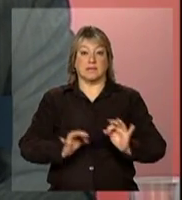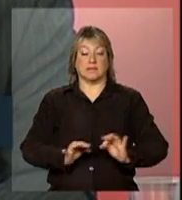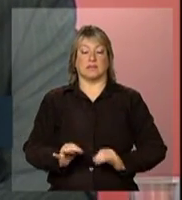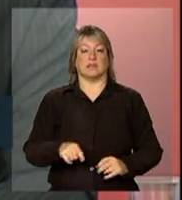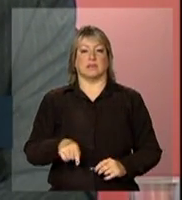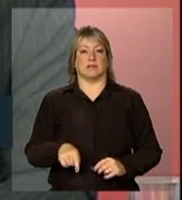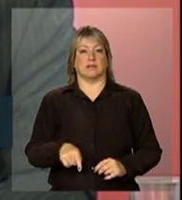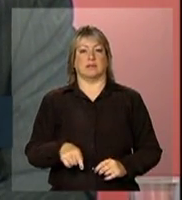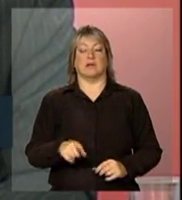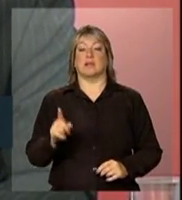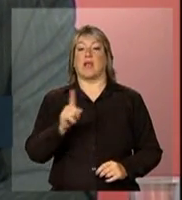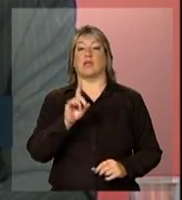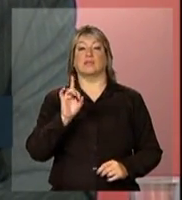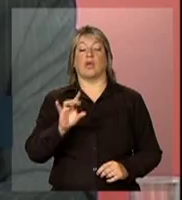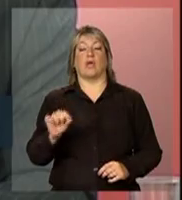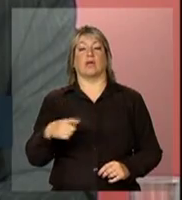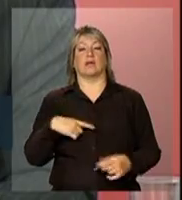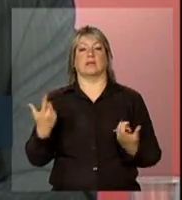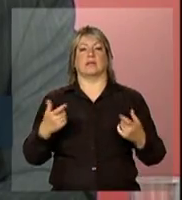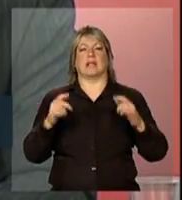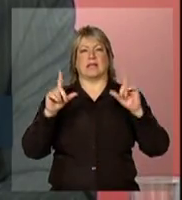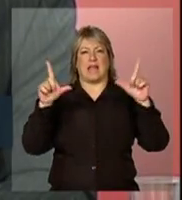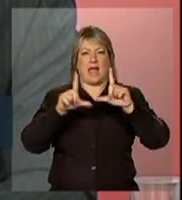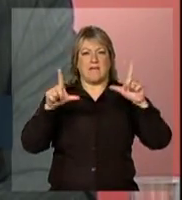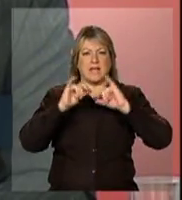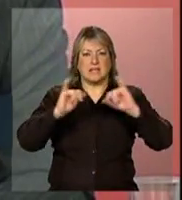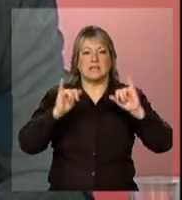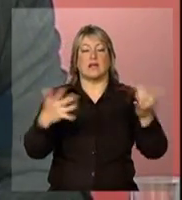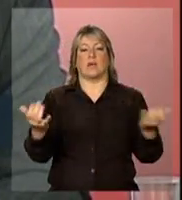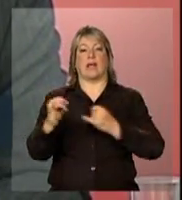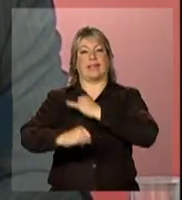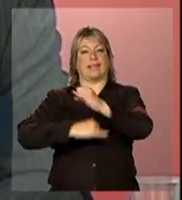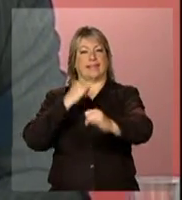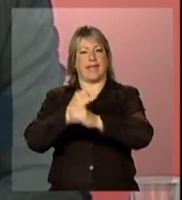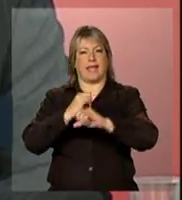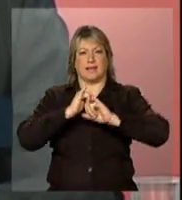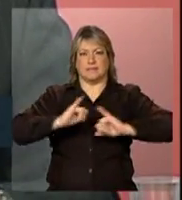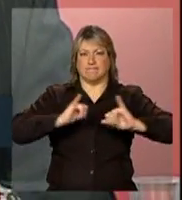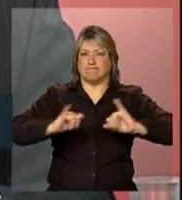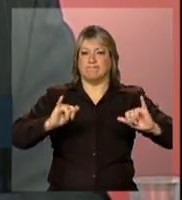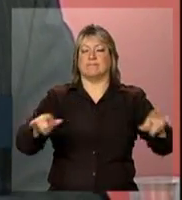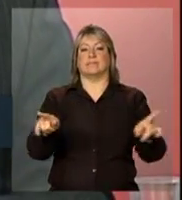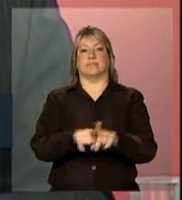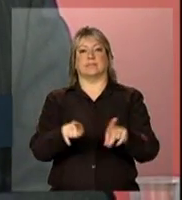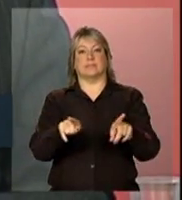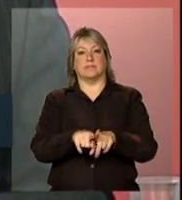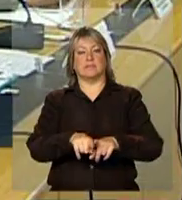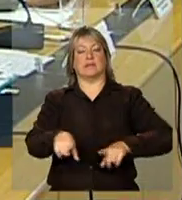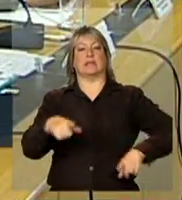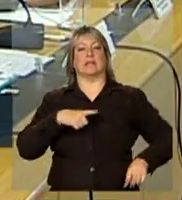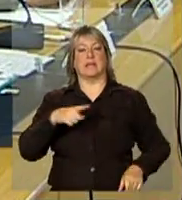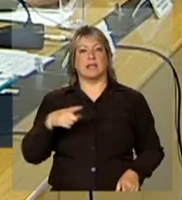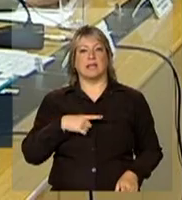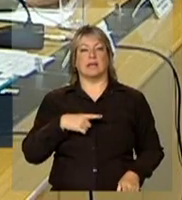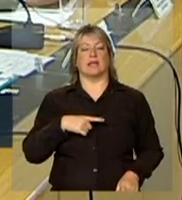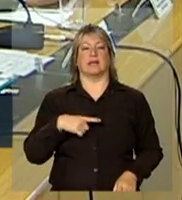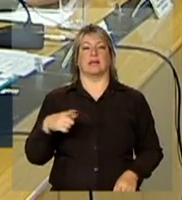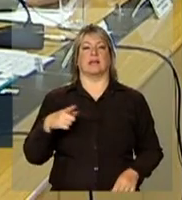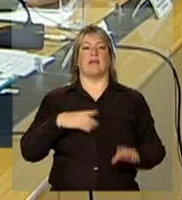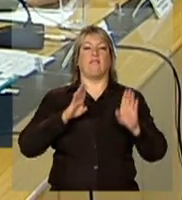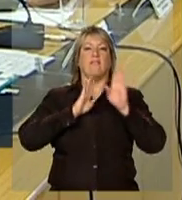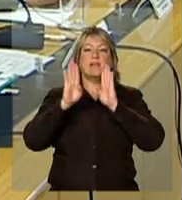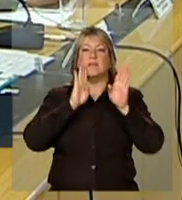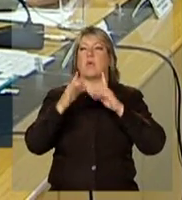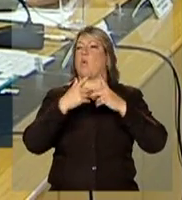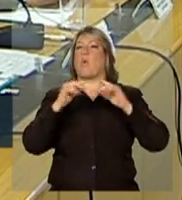só as ações de TV, de internet, reforçar nas redes sociais, mas, sobretudo, ações de rua.